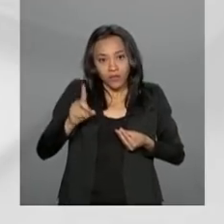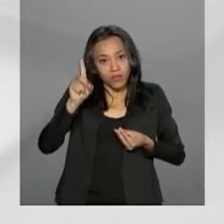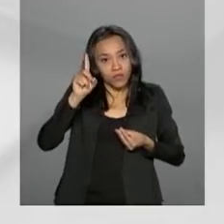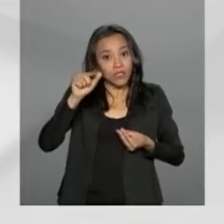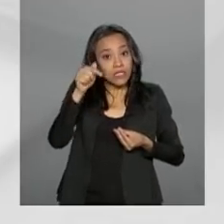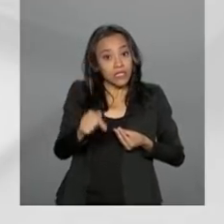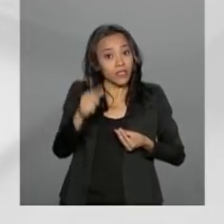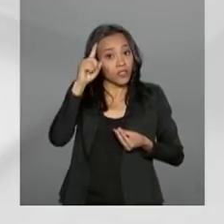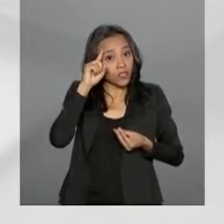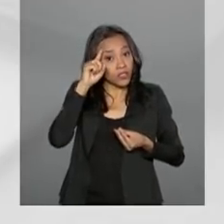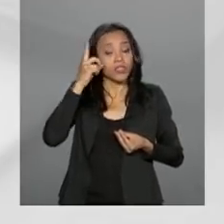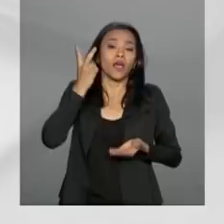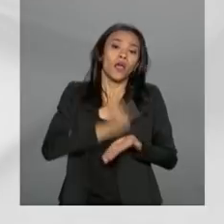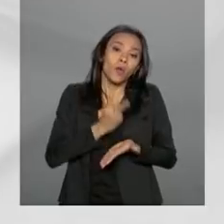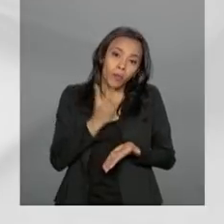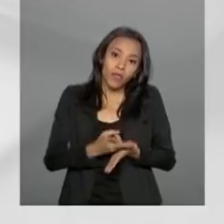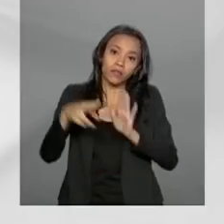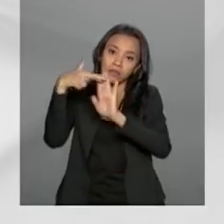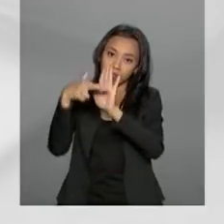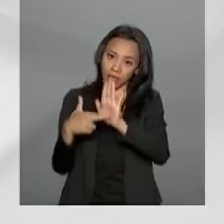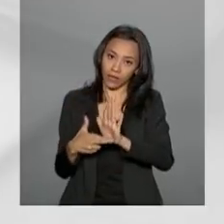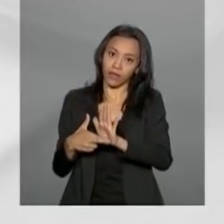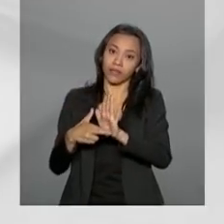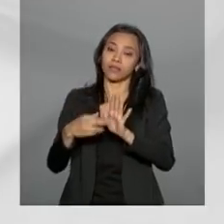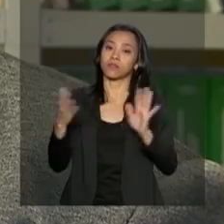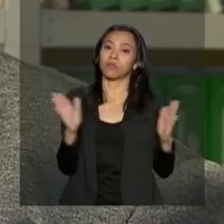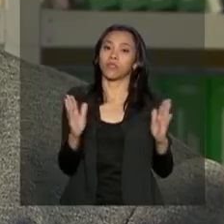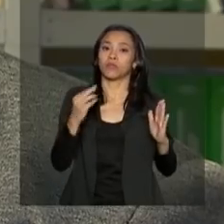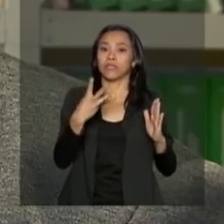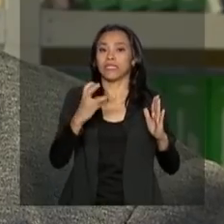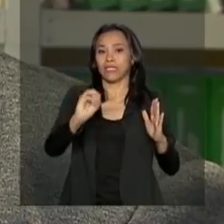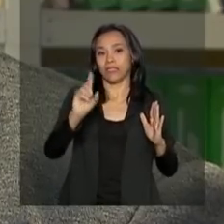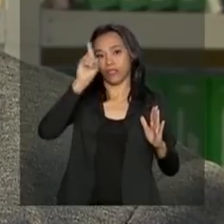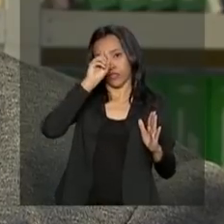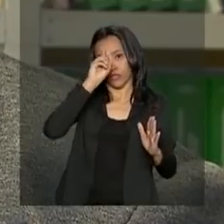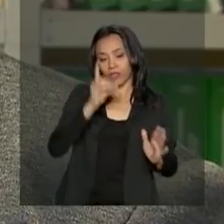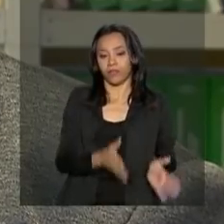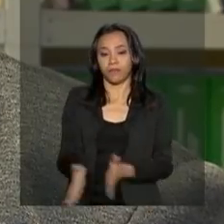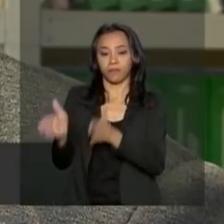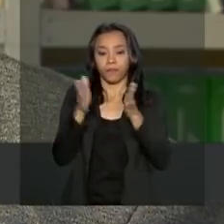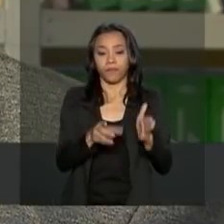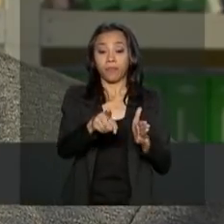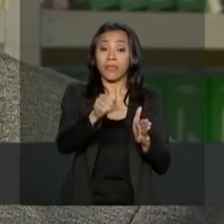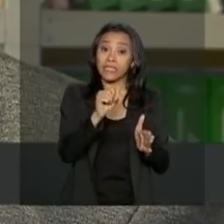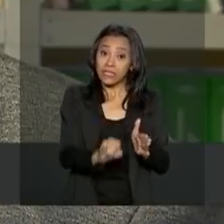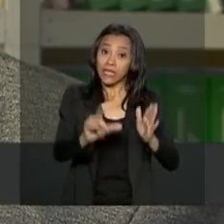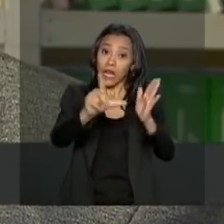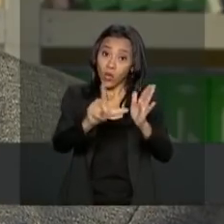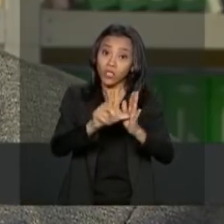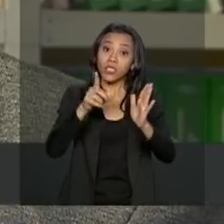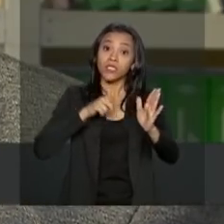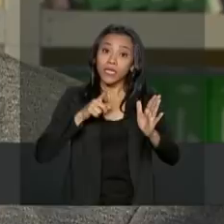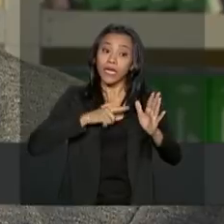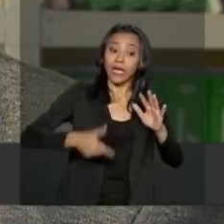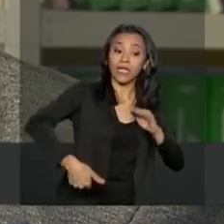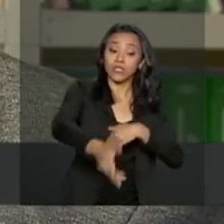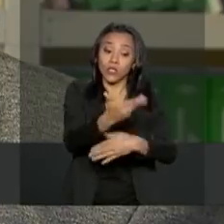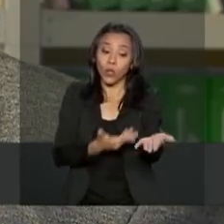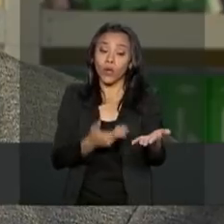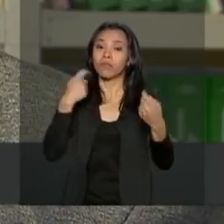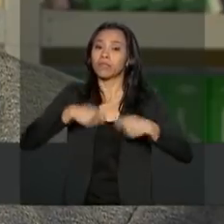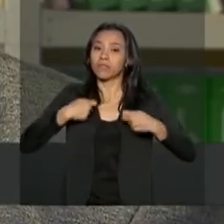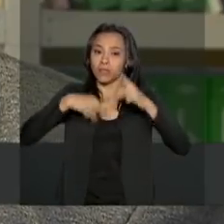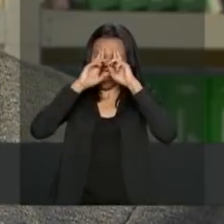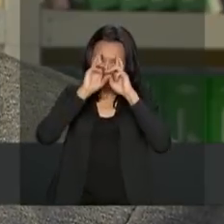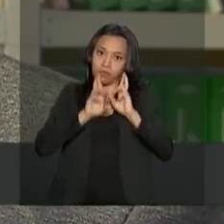para a troca é o mesmo da loja física, 30 dias. Se a loja tem uma política de trocas, ela precisa cumprir essa política